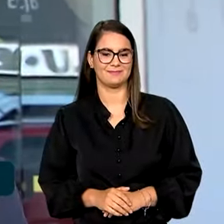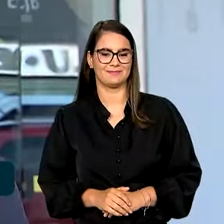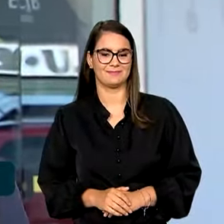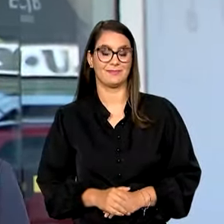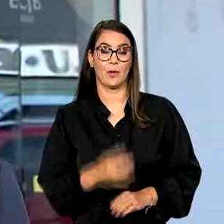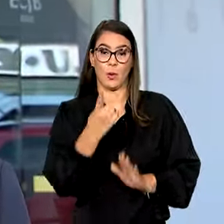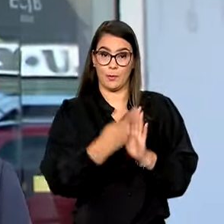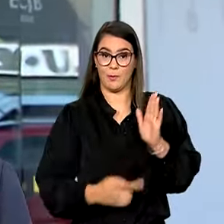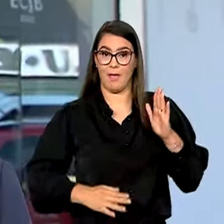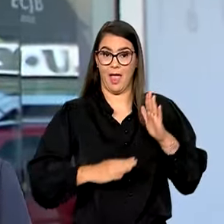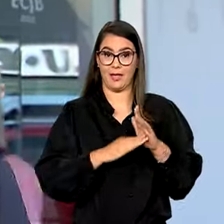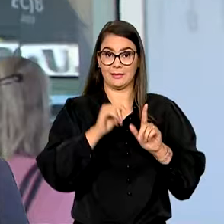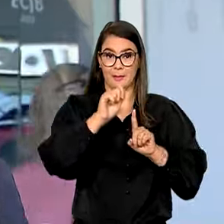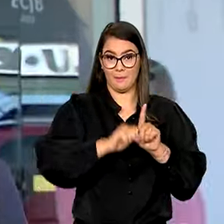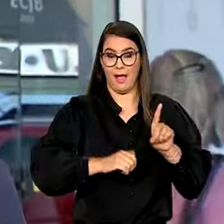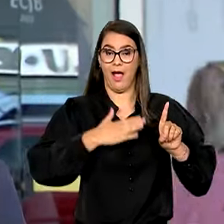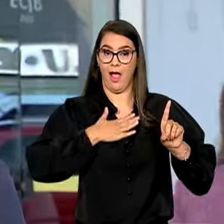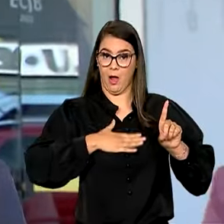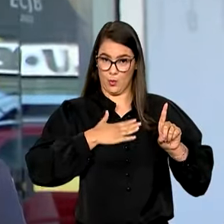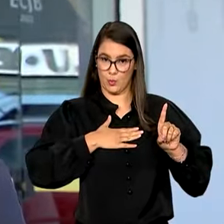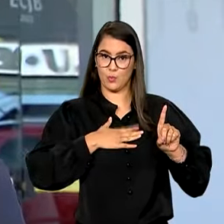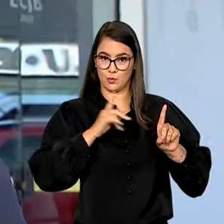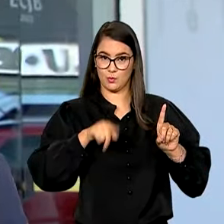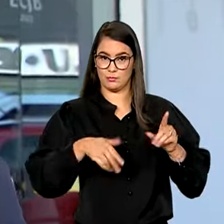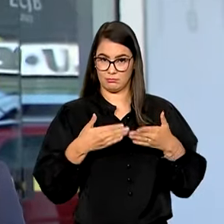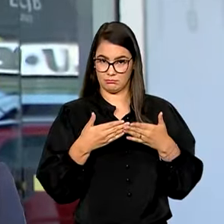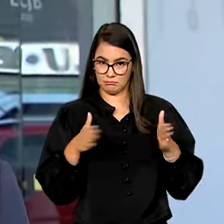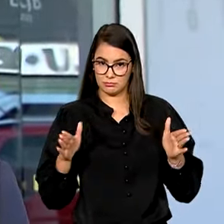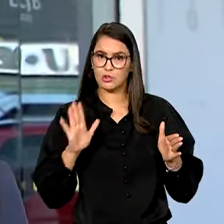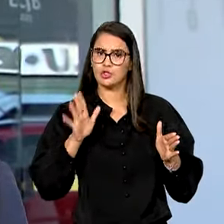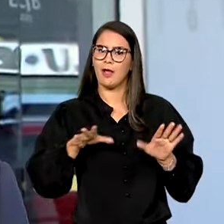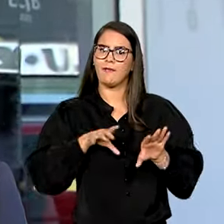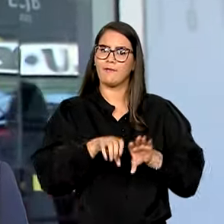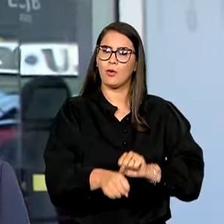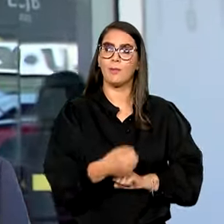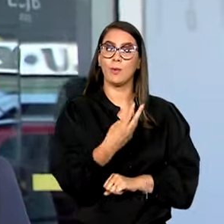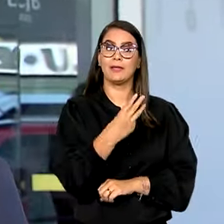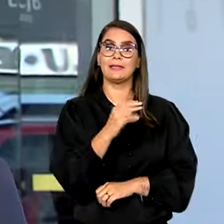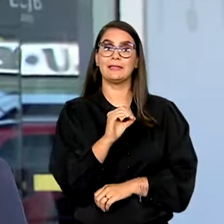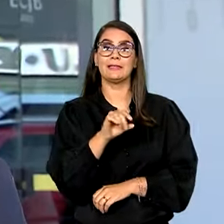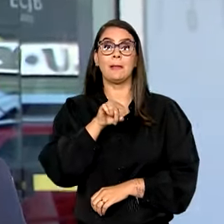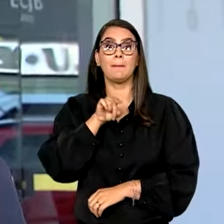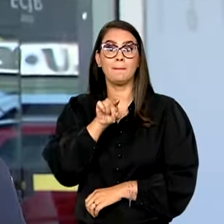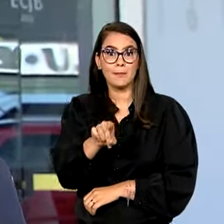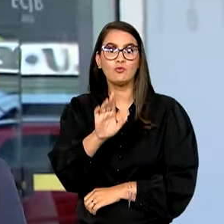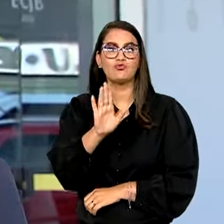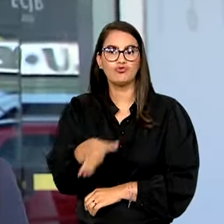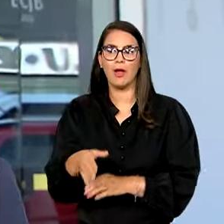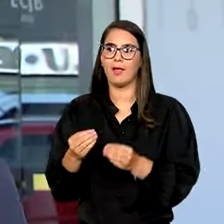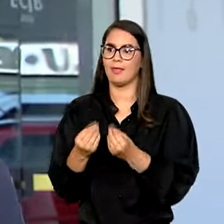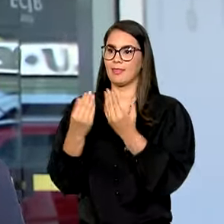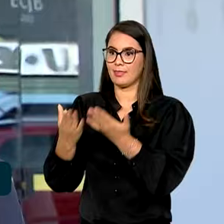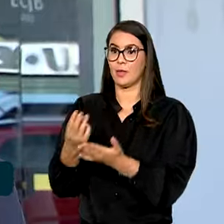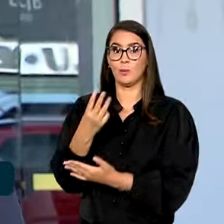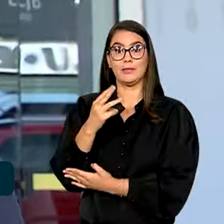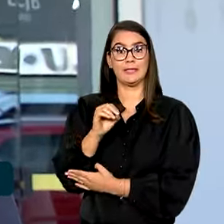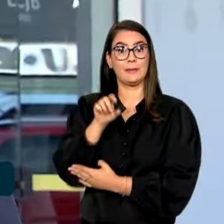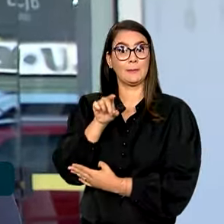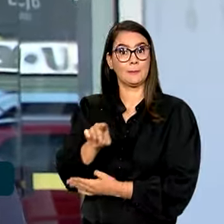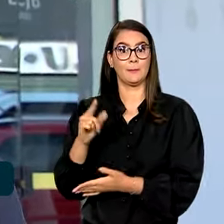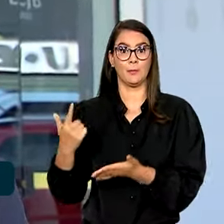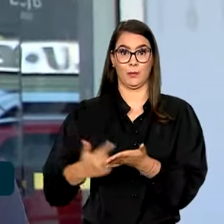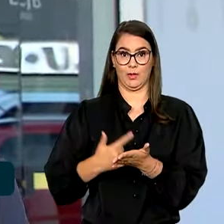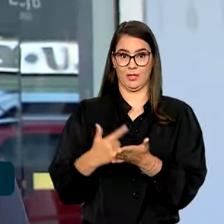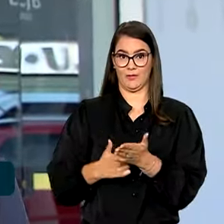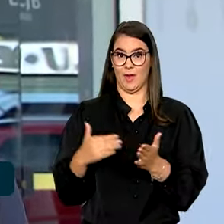até o mês de agosto, é agora nessa edição, nós já formamos 30 mil. Foram feita a distribuição de 30 mil livros. E